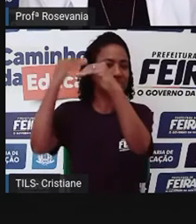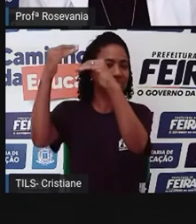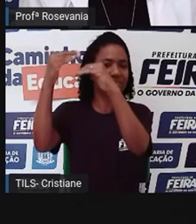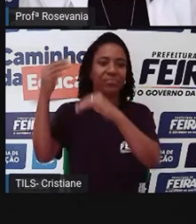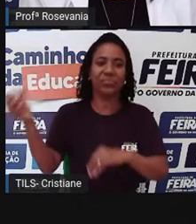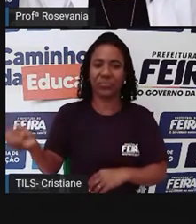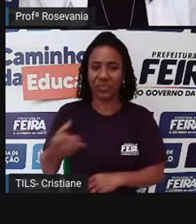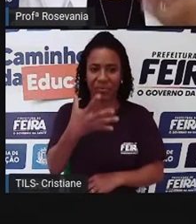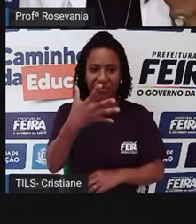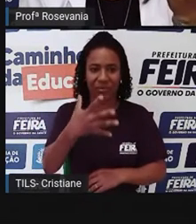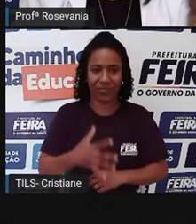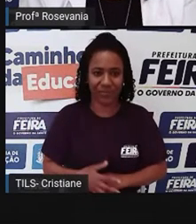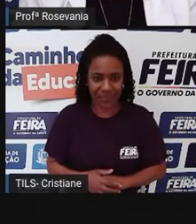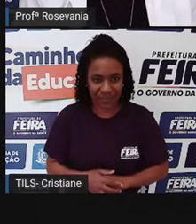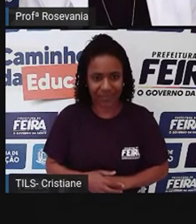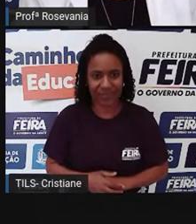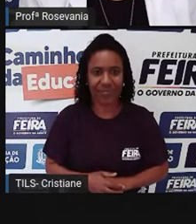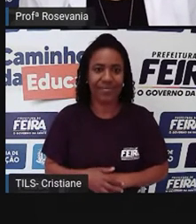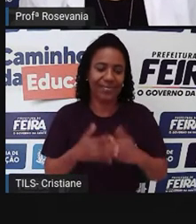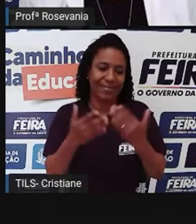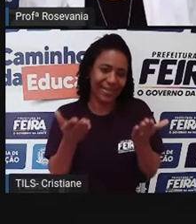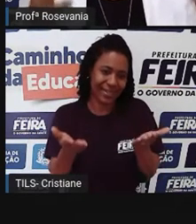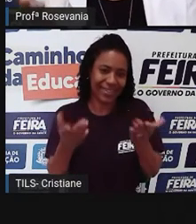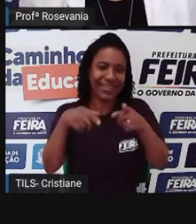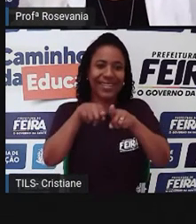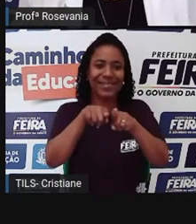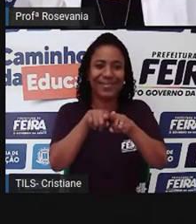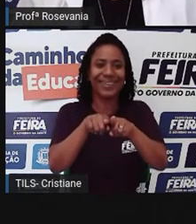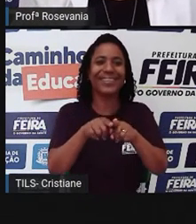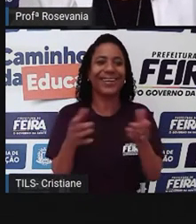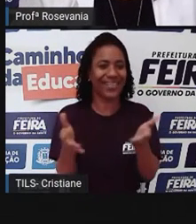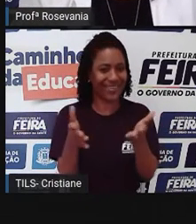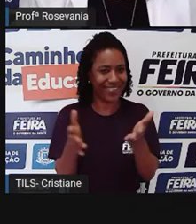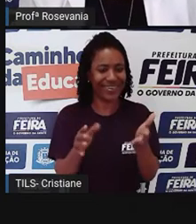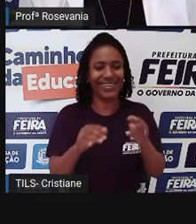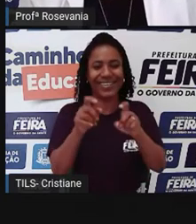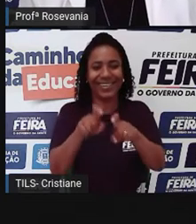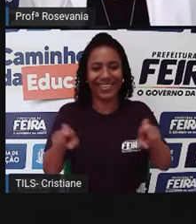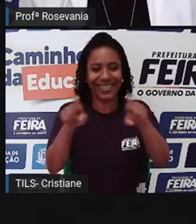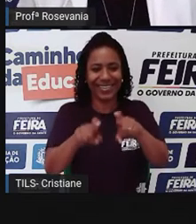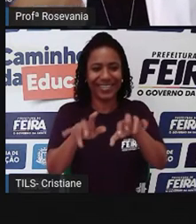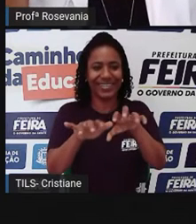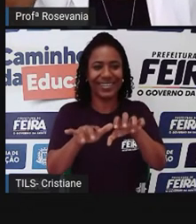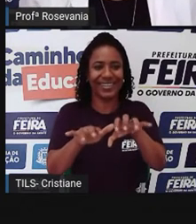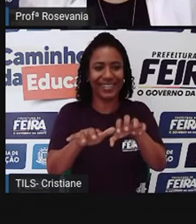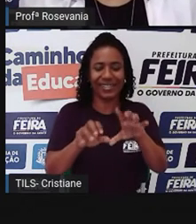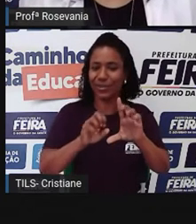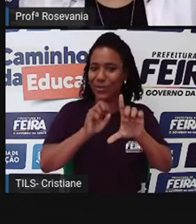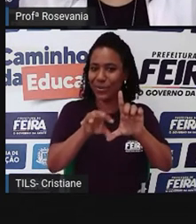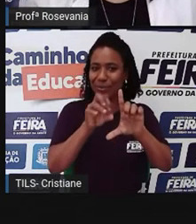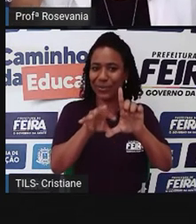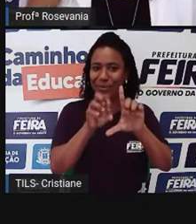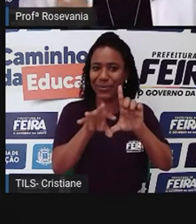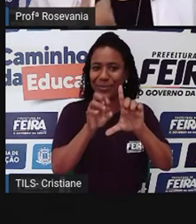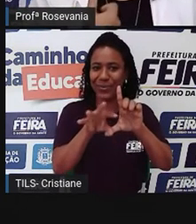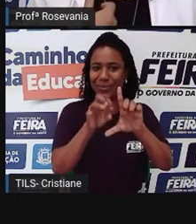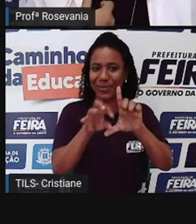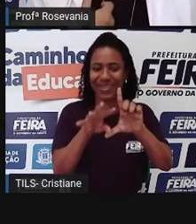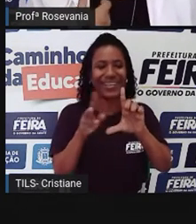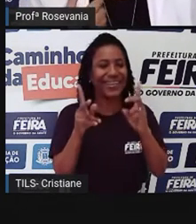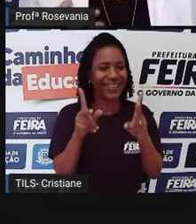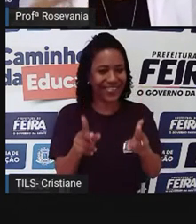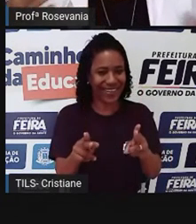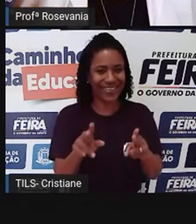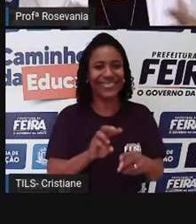série de serviços, inclusive o educacional, que é o que a gente tá oferecendo pra vocês, utilizando o site, né, da Secretaria